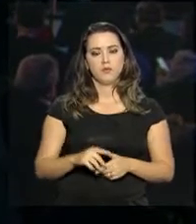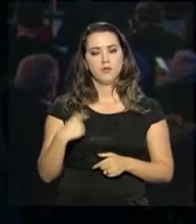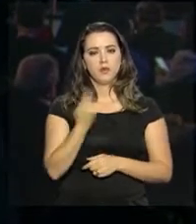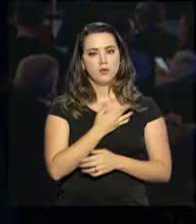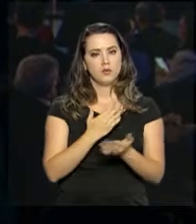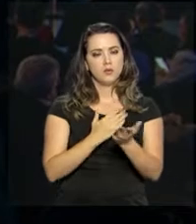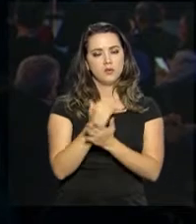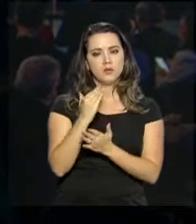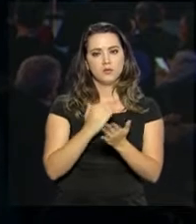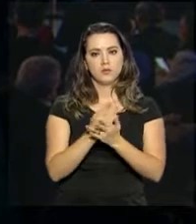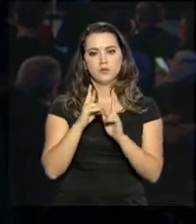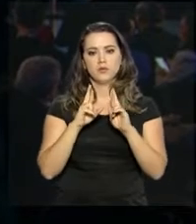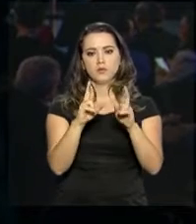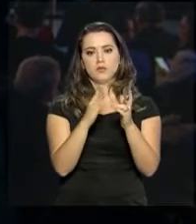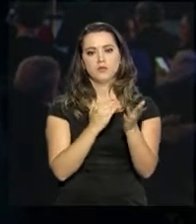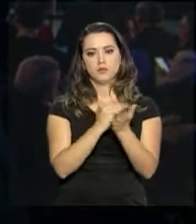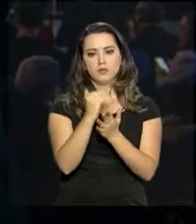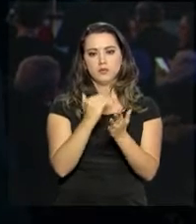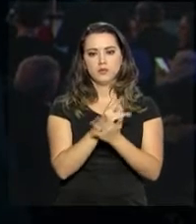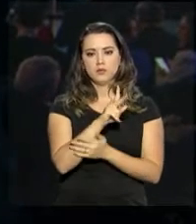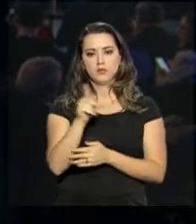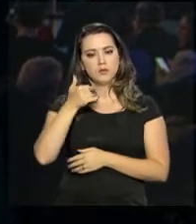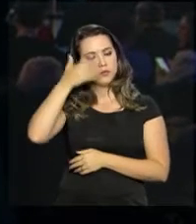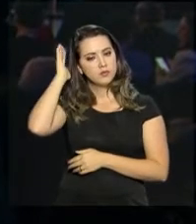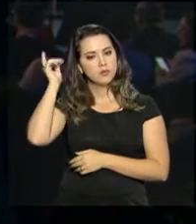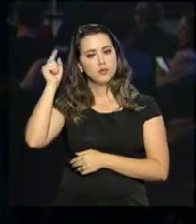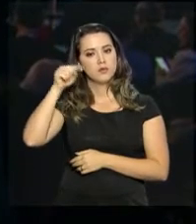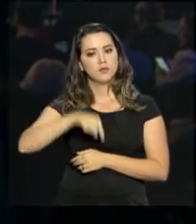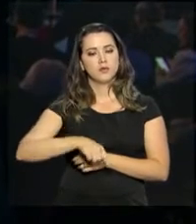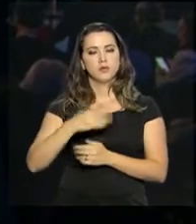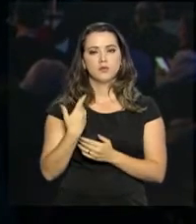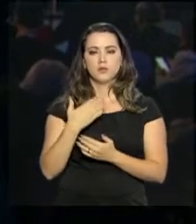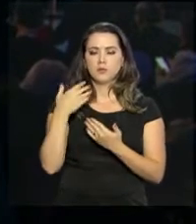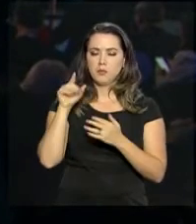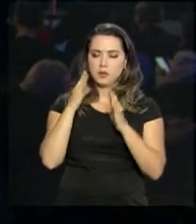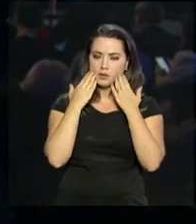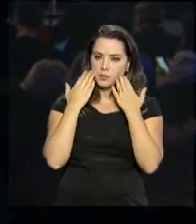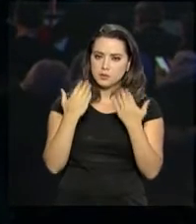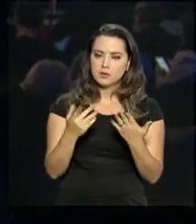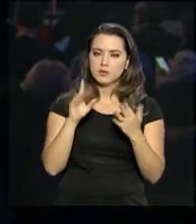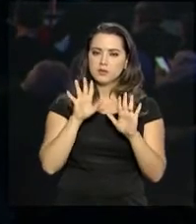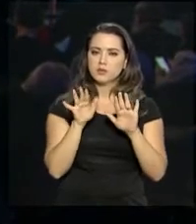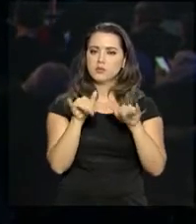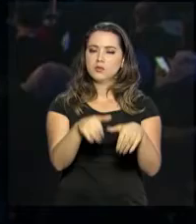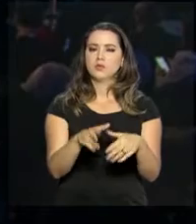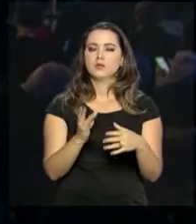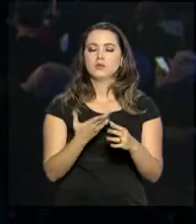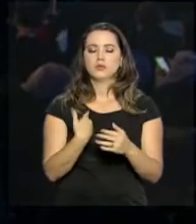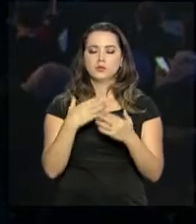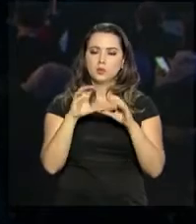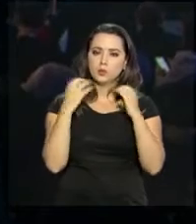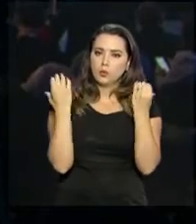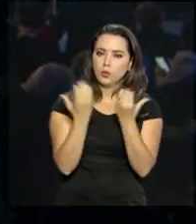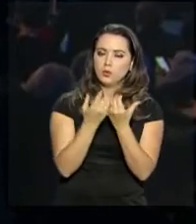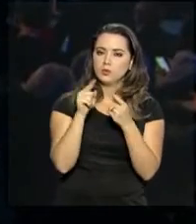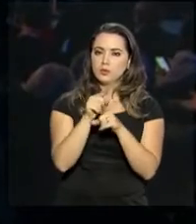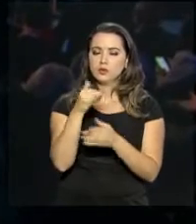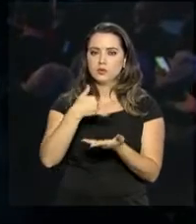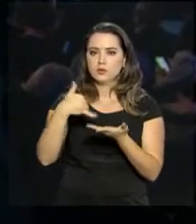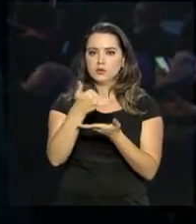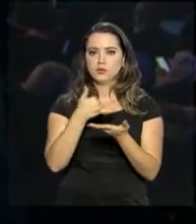Nós continuamos no aguardo do presidente Michel Temer aqui para essa cerimônia de encerramento do Congresso de